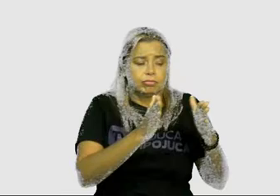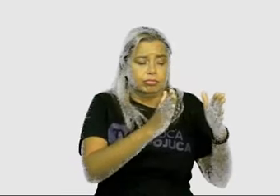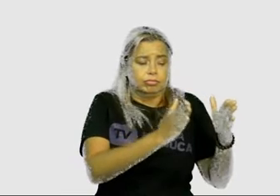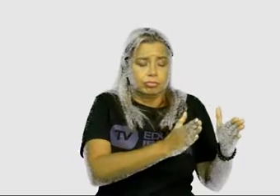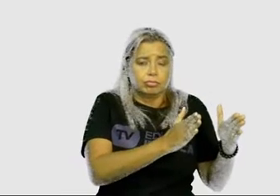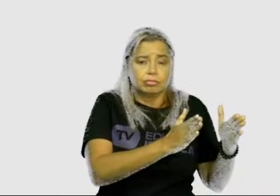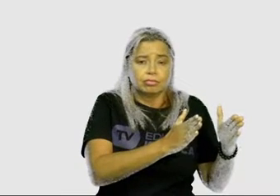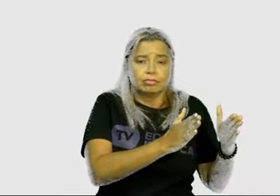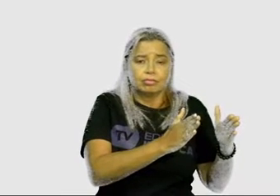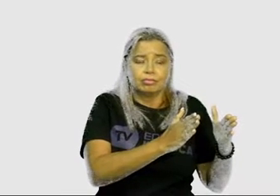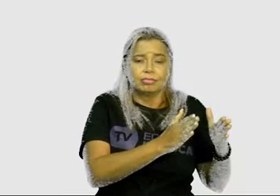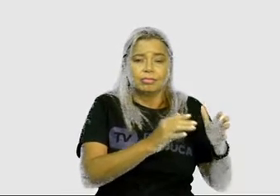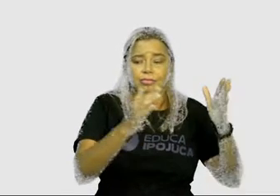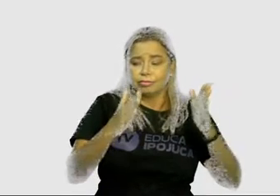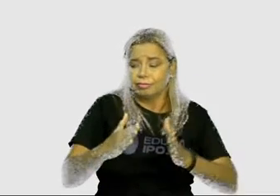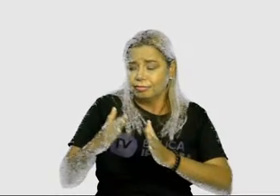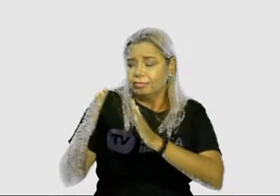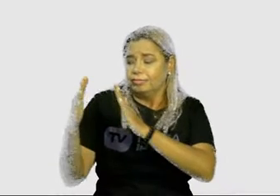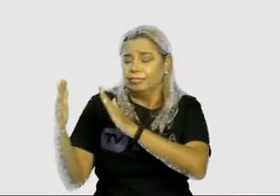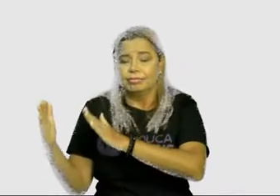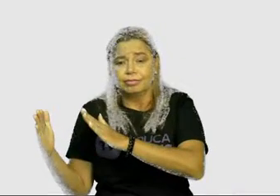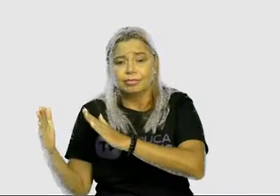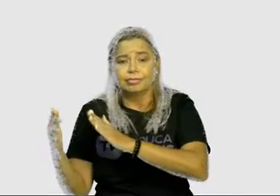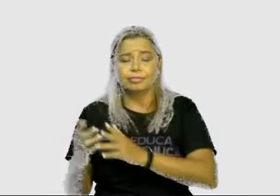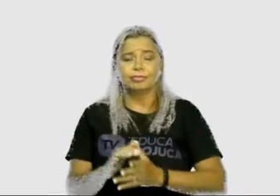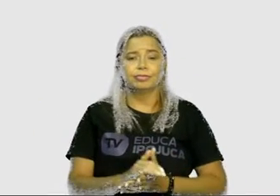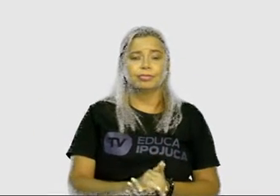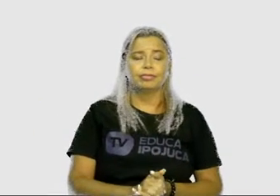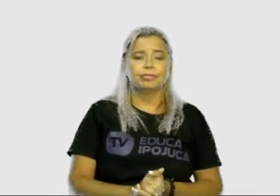de, à direita de.